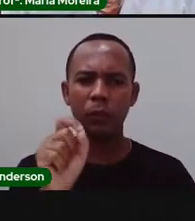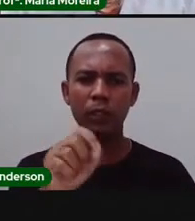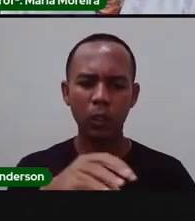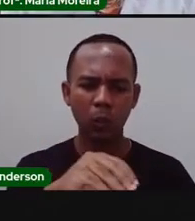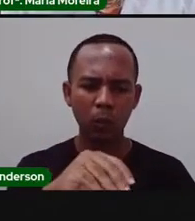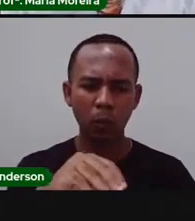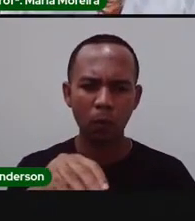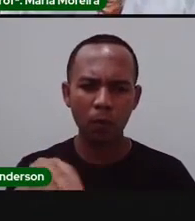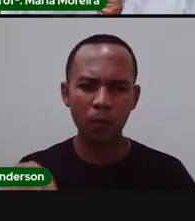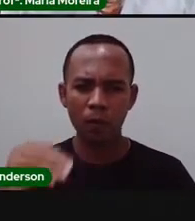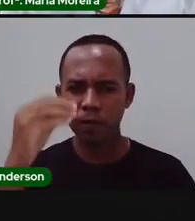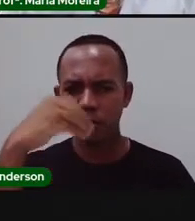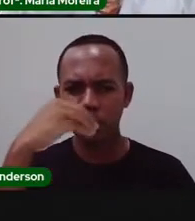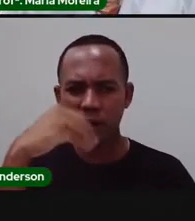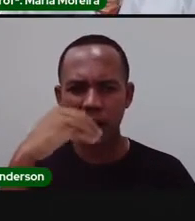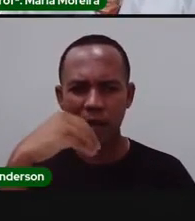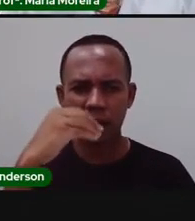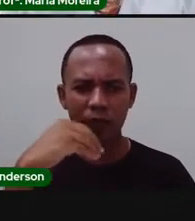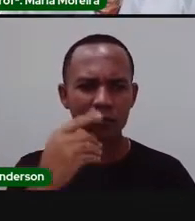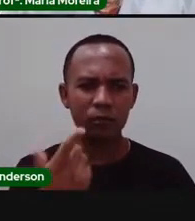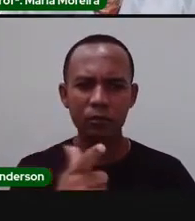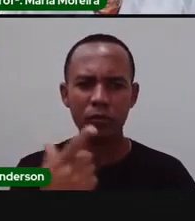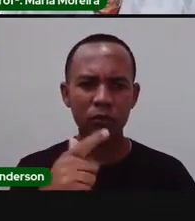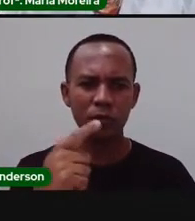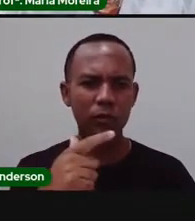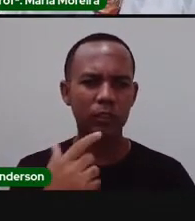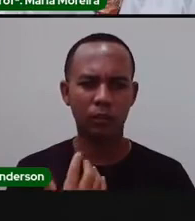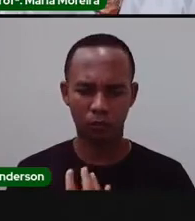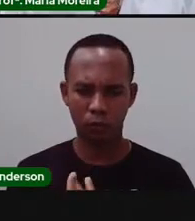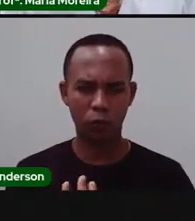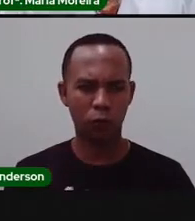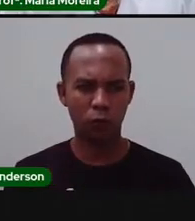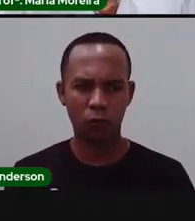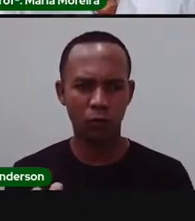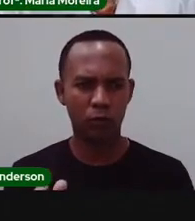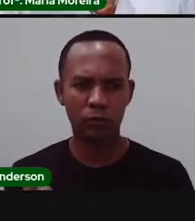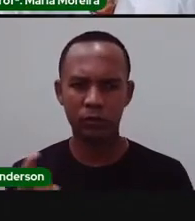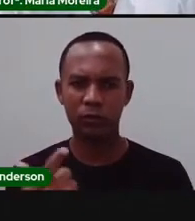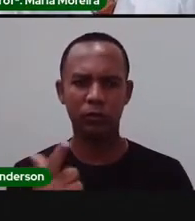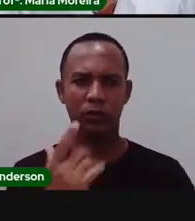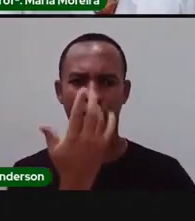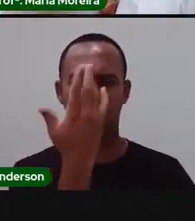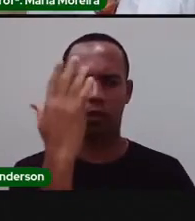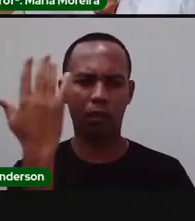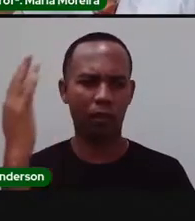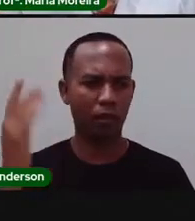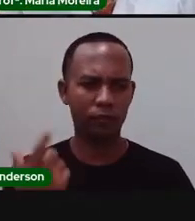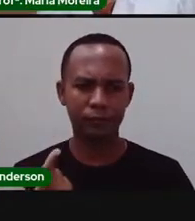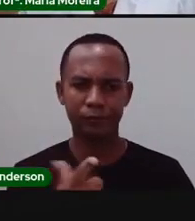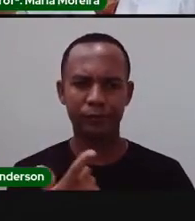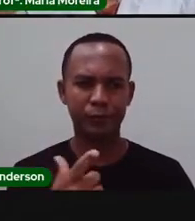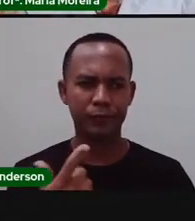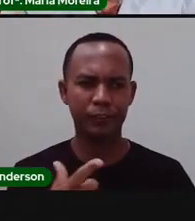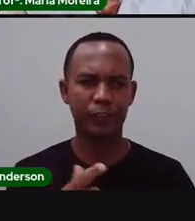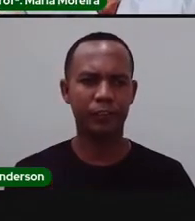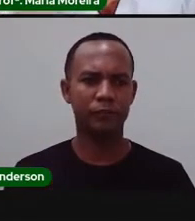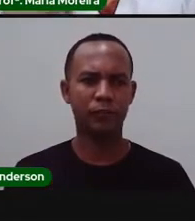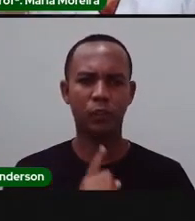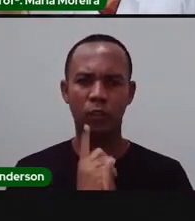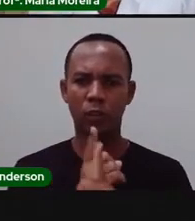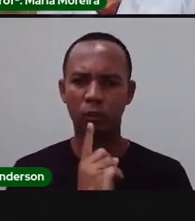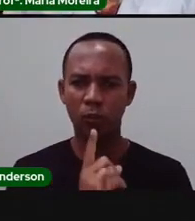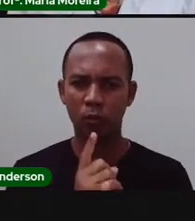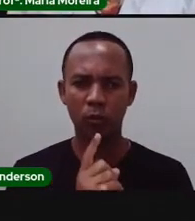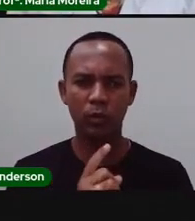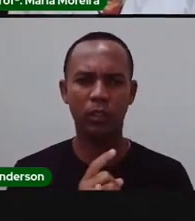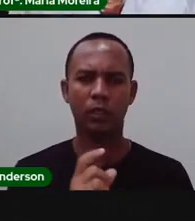seco, pobre, quase sem nenhuma vegetação, né? E a outra já é uma vegetação, você já encontra grama,